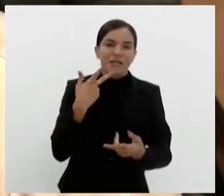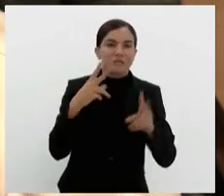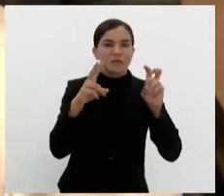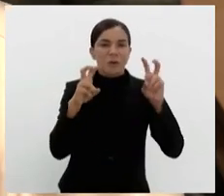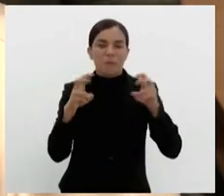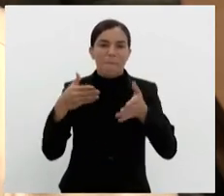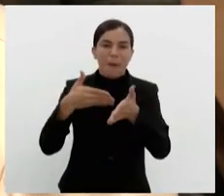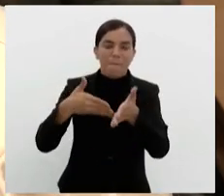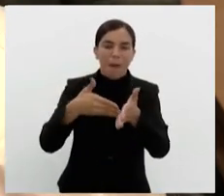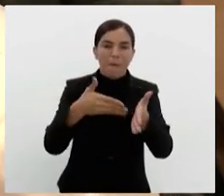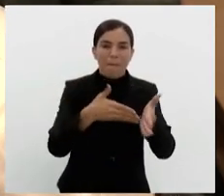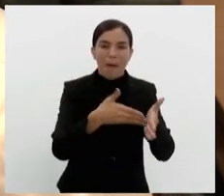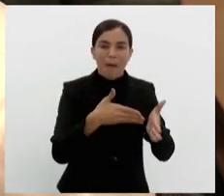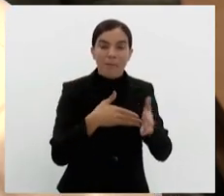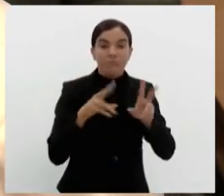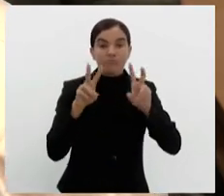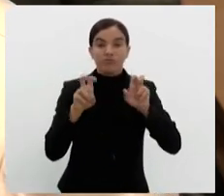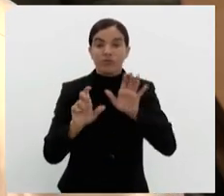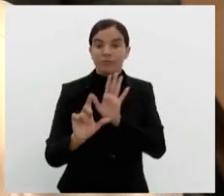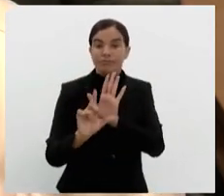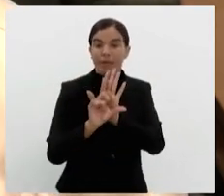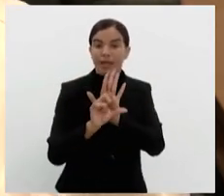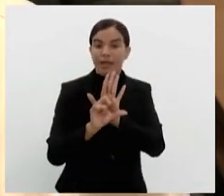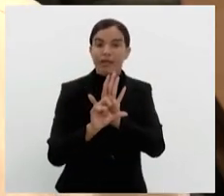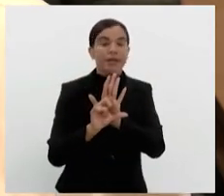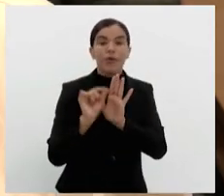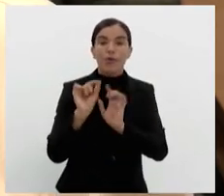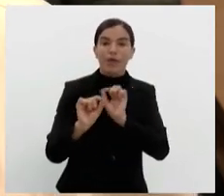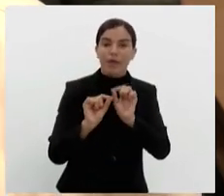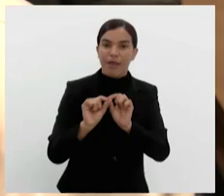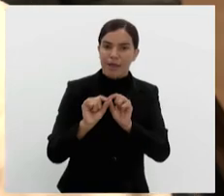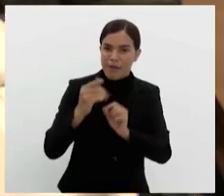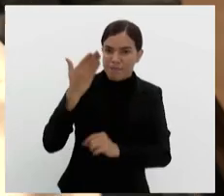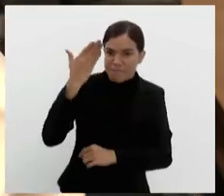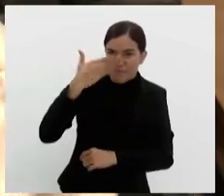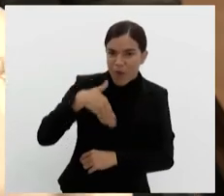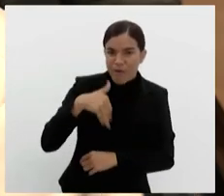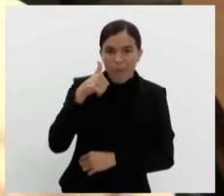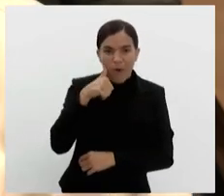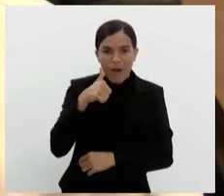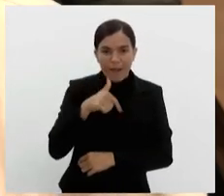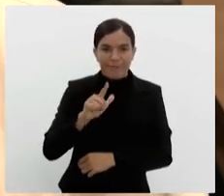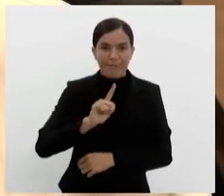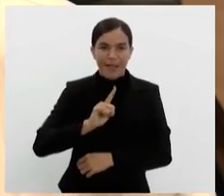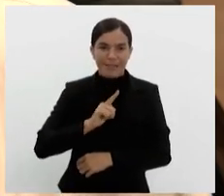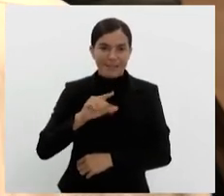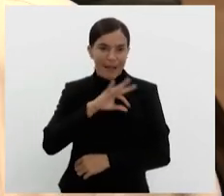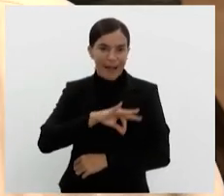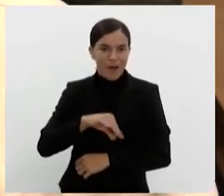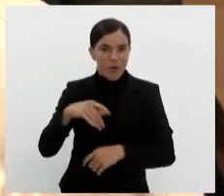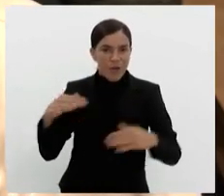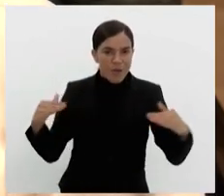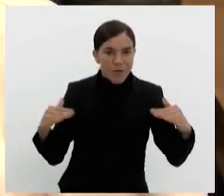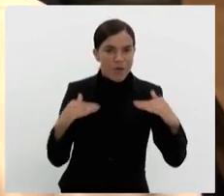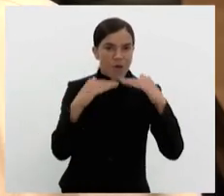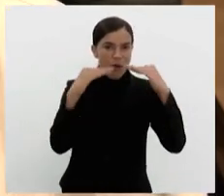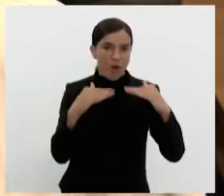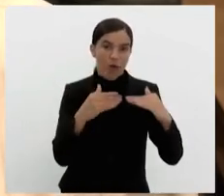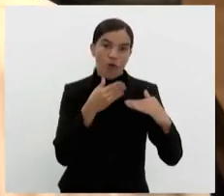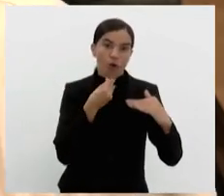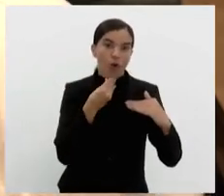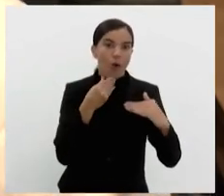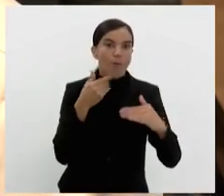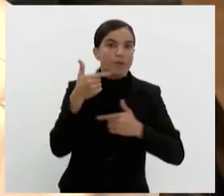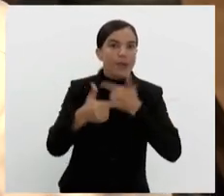restrições com relação à lei que reconhece a necessidade das mulheres receberem o mesmo salário que os homens quando elas fazem